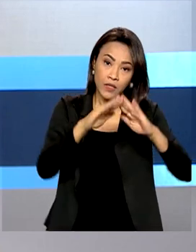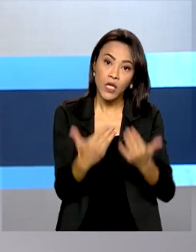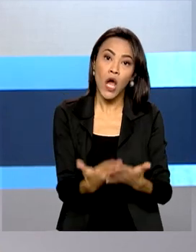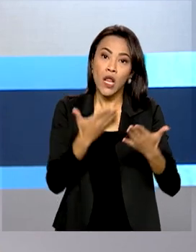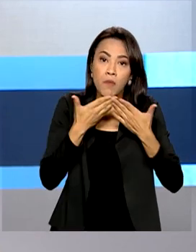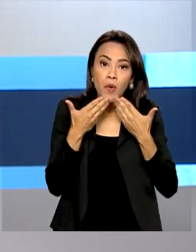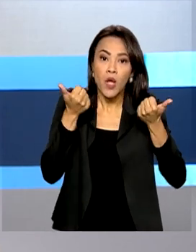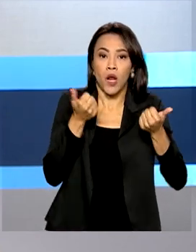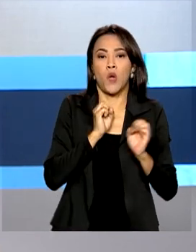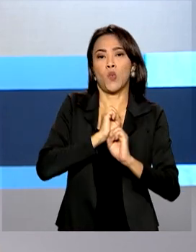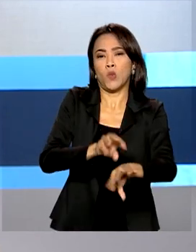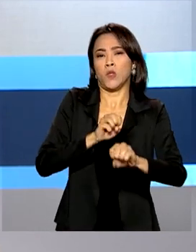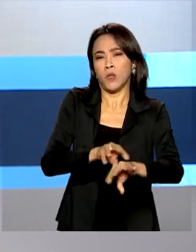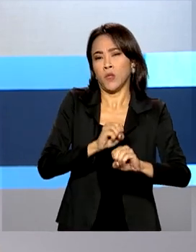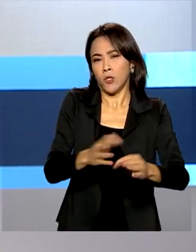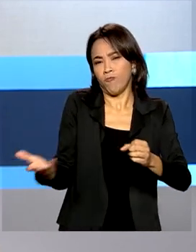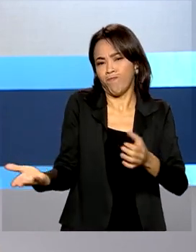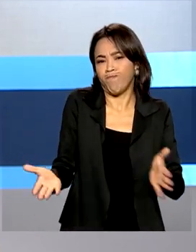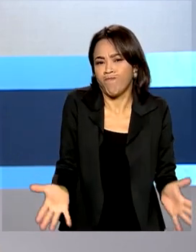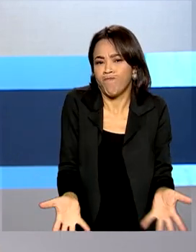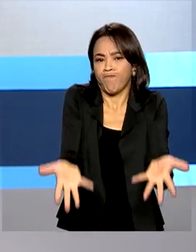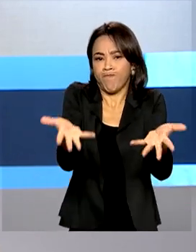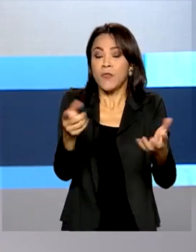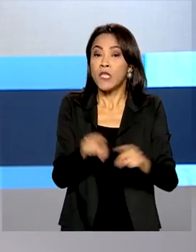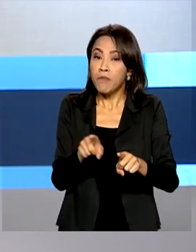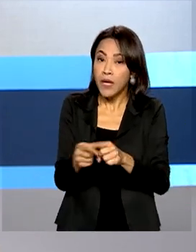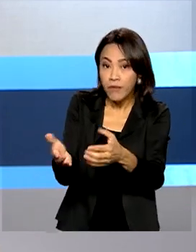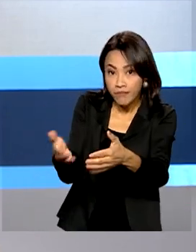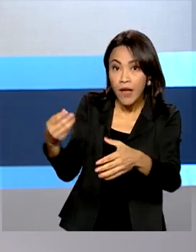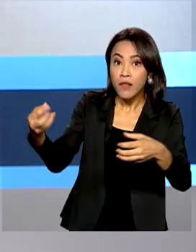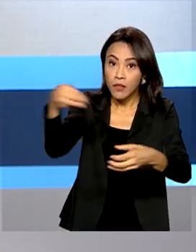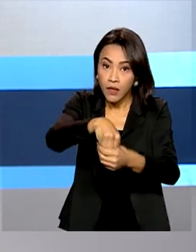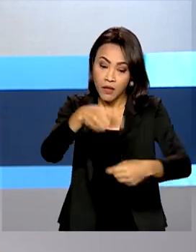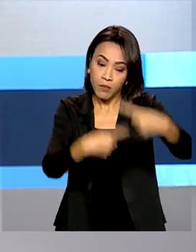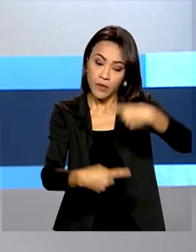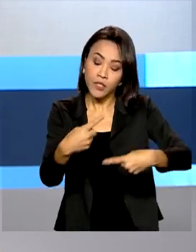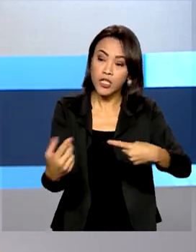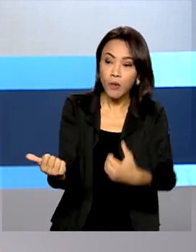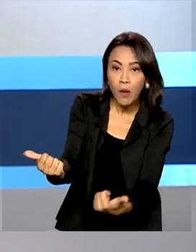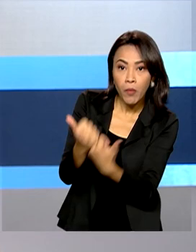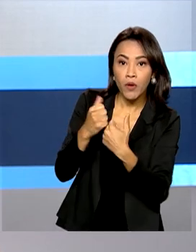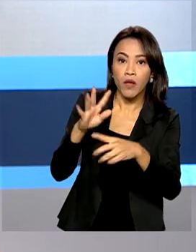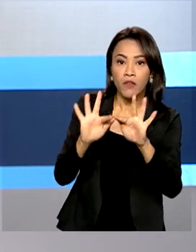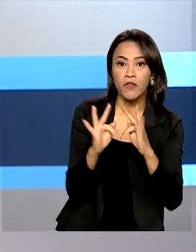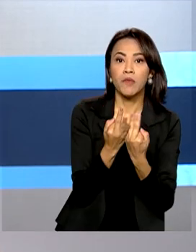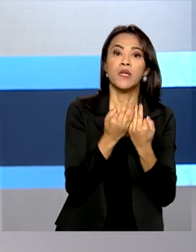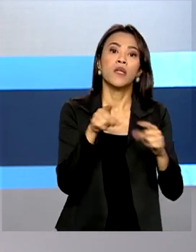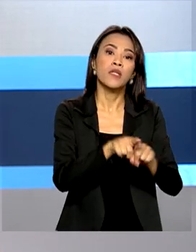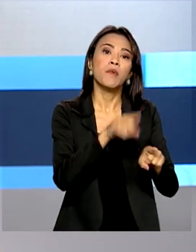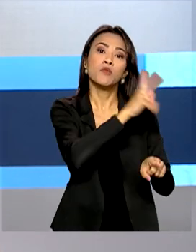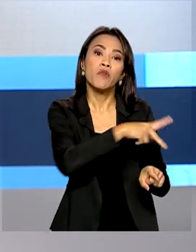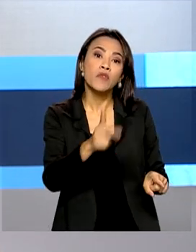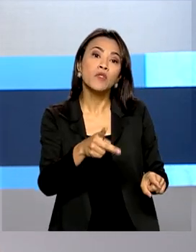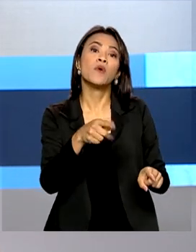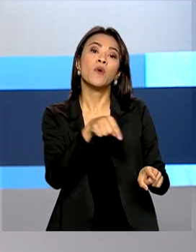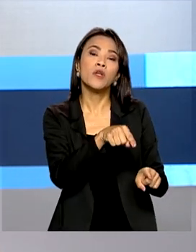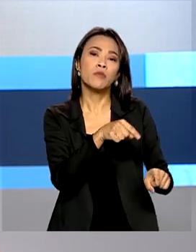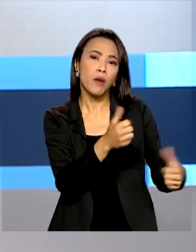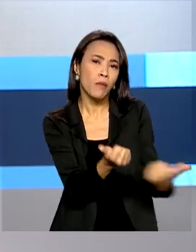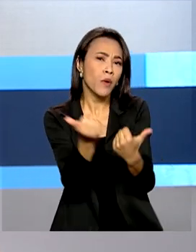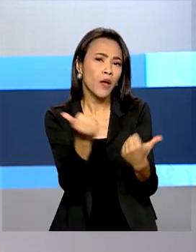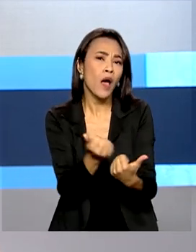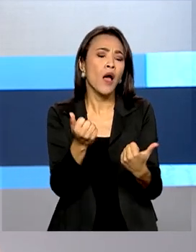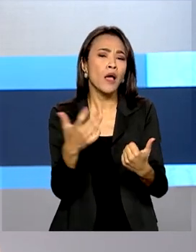ensino. A política também contempla o envolvimento da família e a formação de professores para o cuidado com a saúde emocional dos alunos.